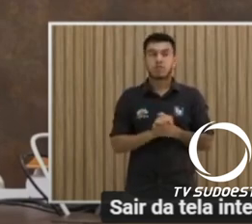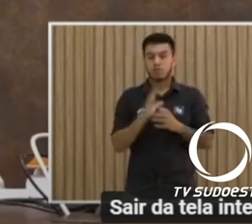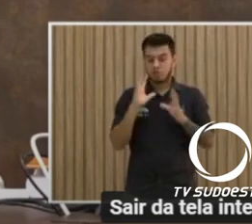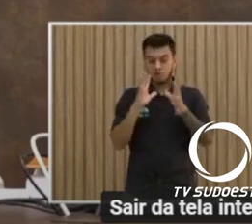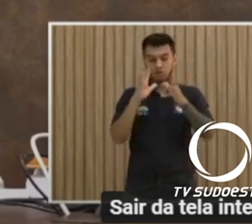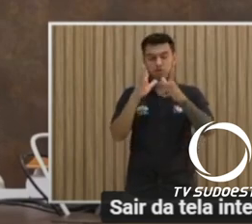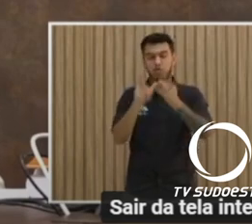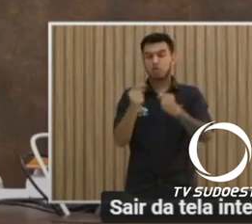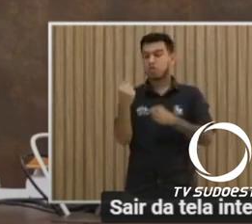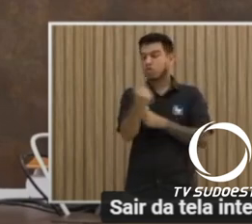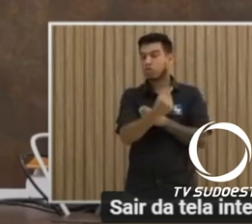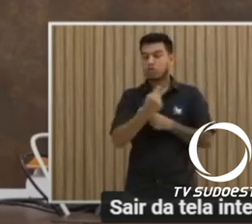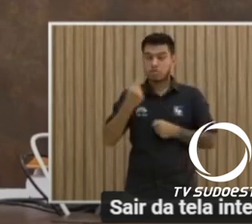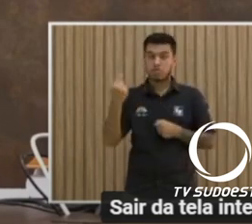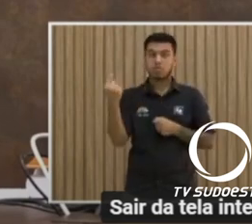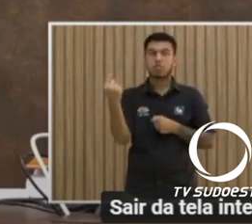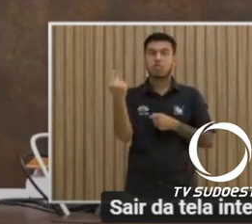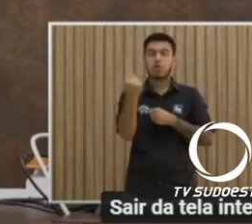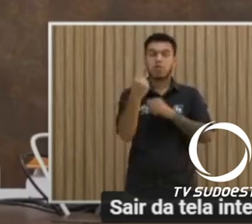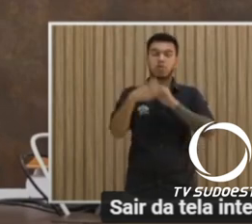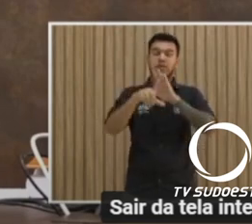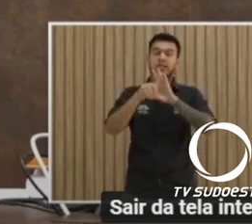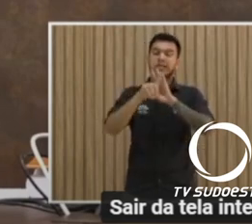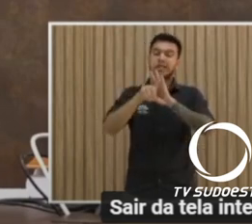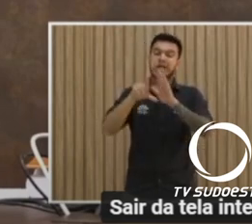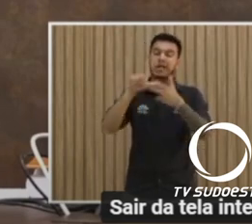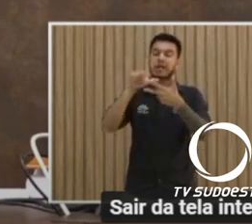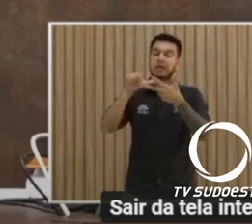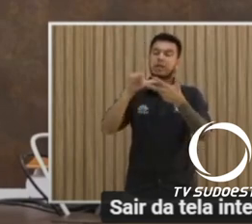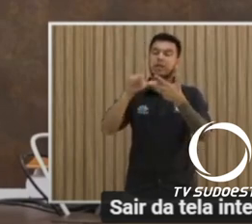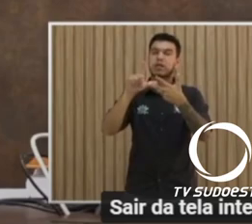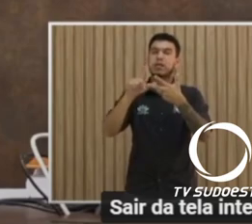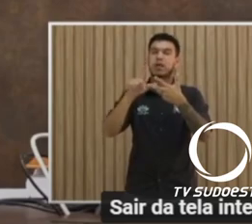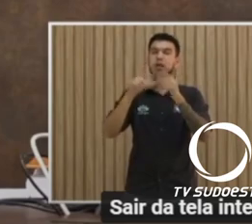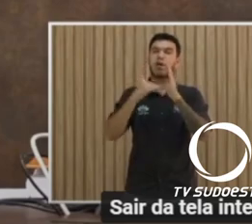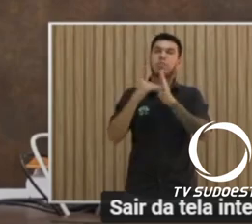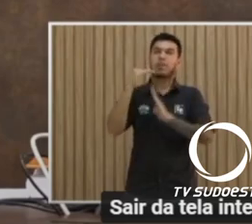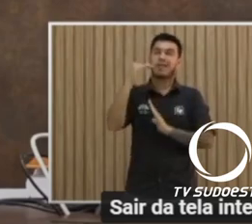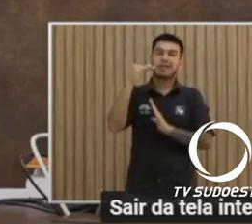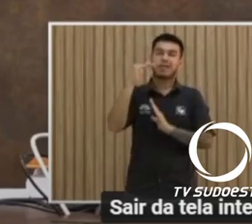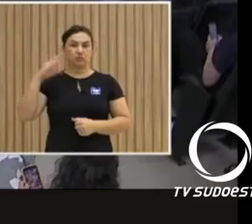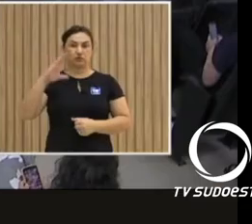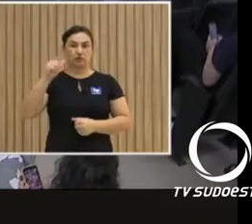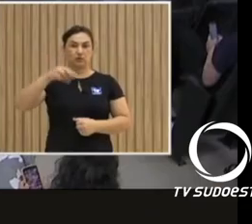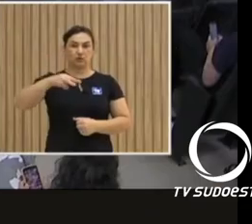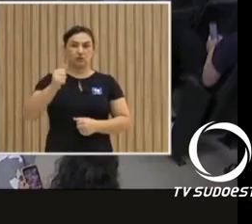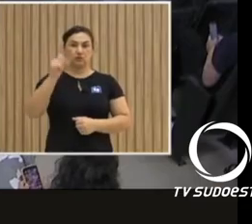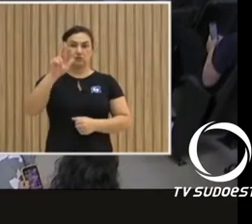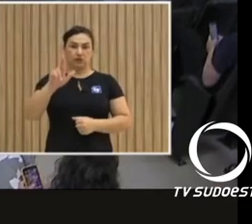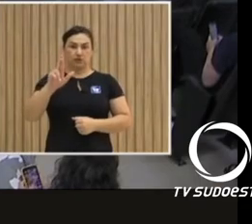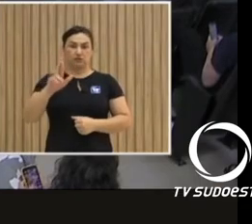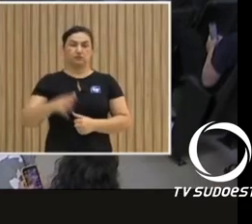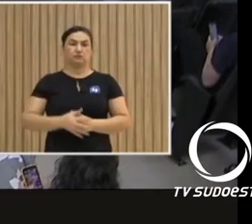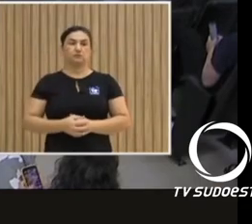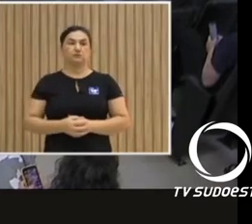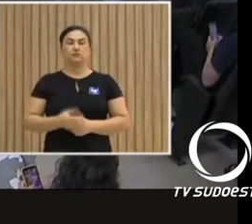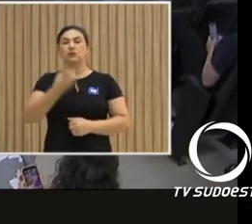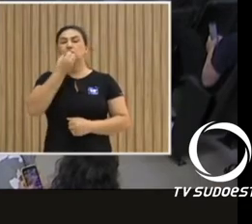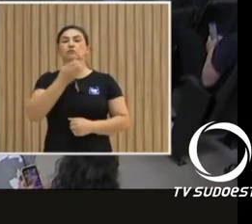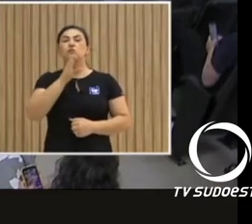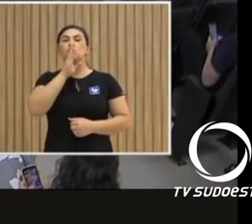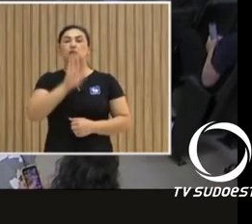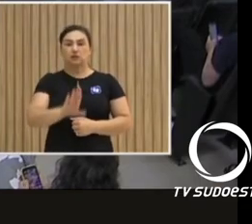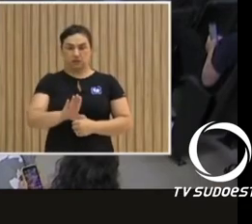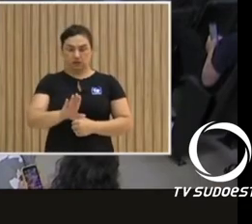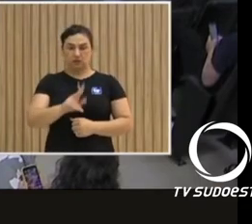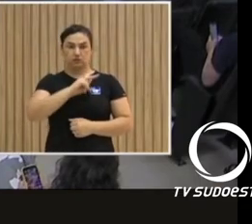nós aqui do Poder Legislativo, para ampliarmos o eleitorado aqui na nossa cidade. Também foram formadas as comissões